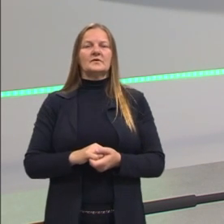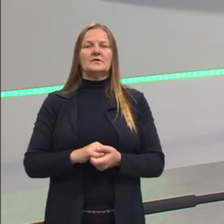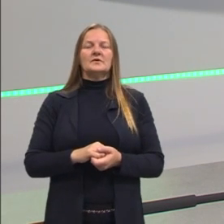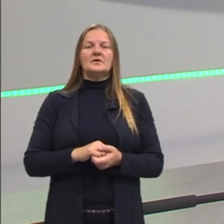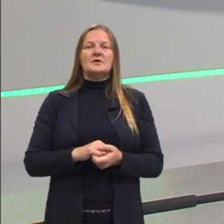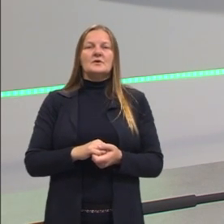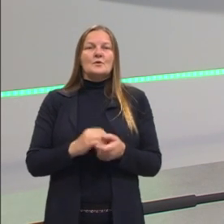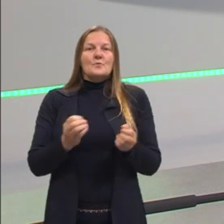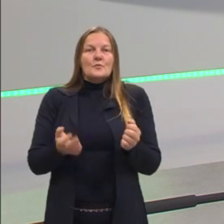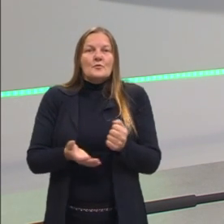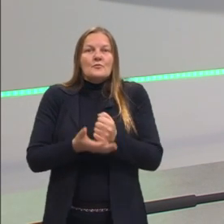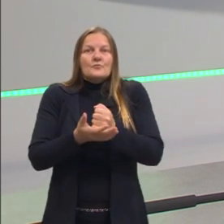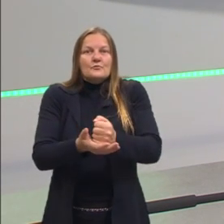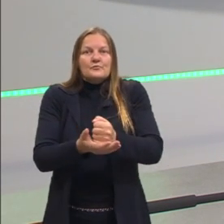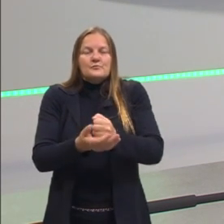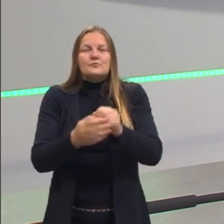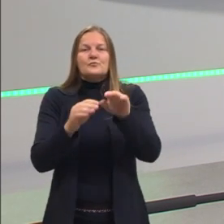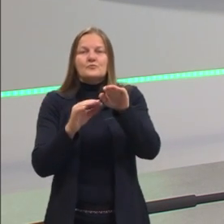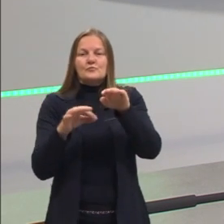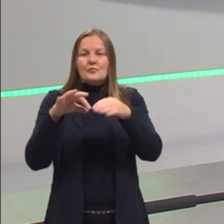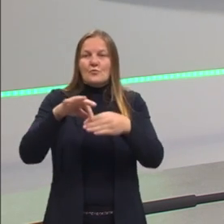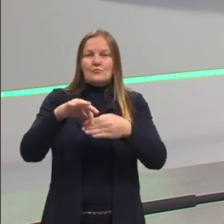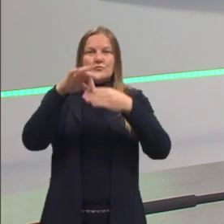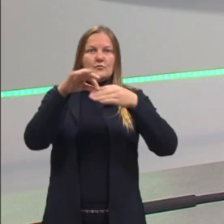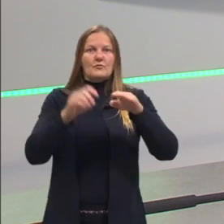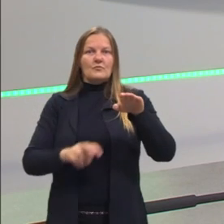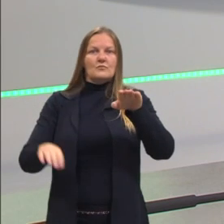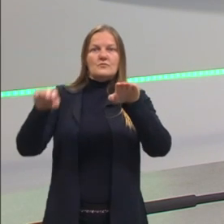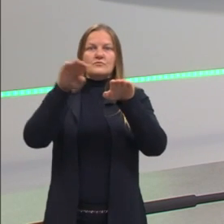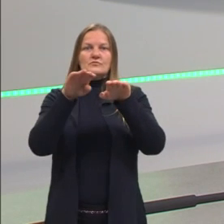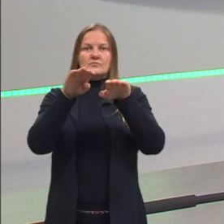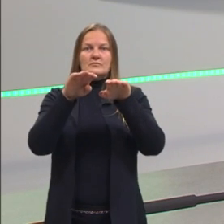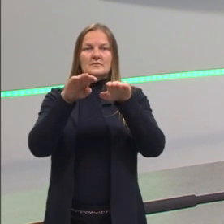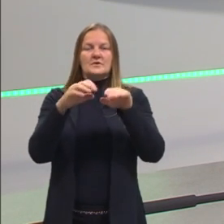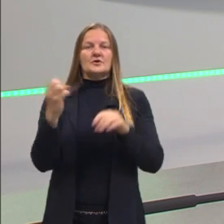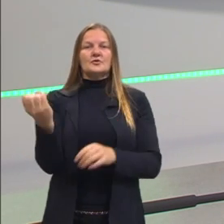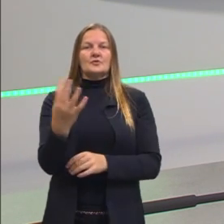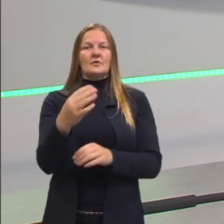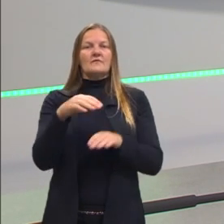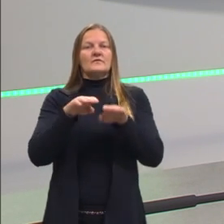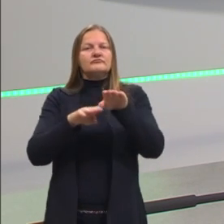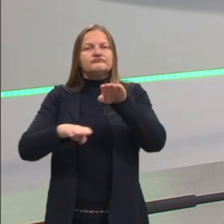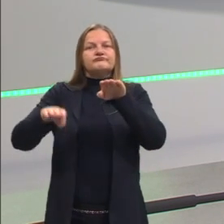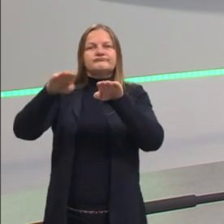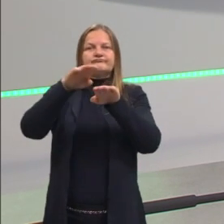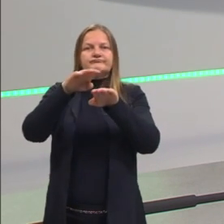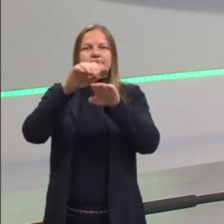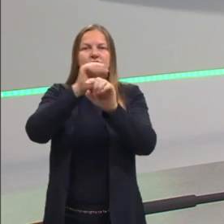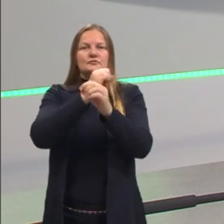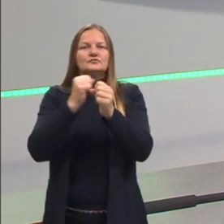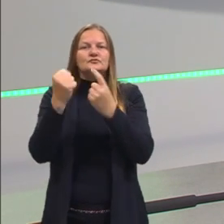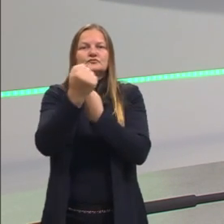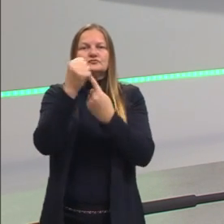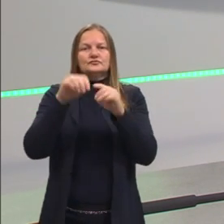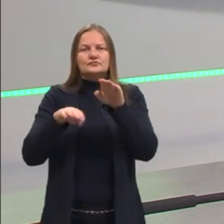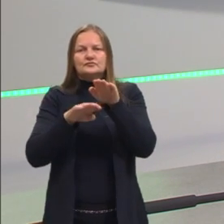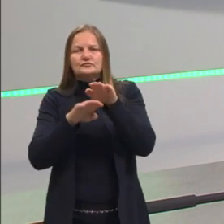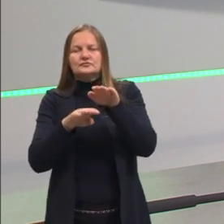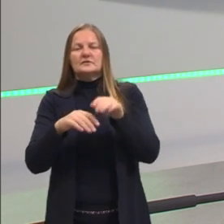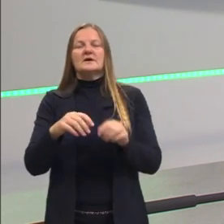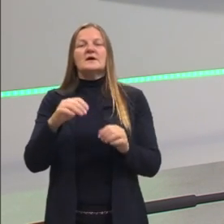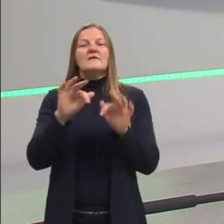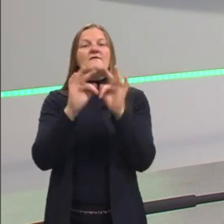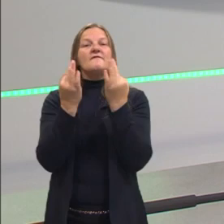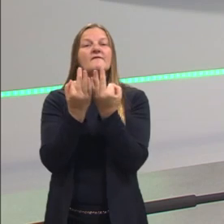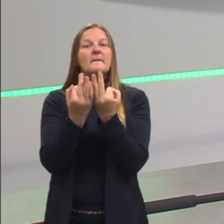auxiliaria muito a eles se destacarem dentro dessa nova classe social que está surgindo. A chegada da família real em